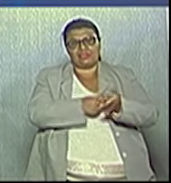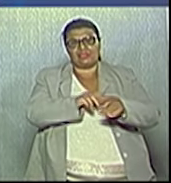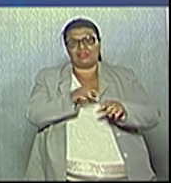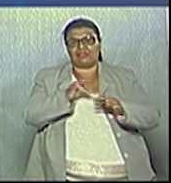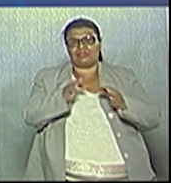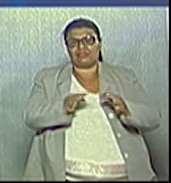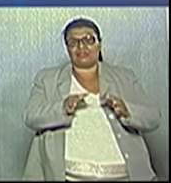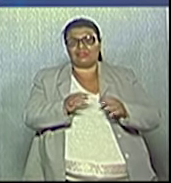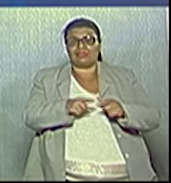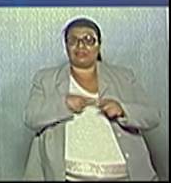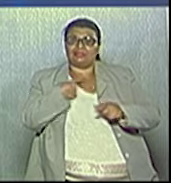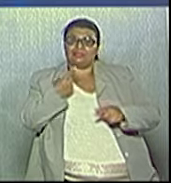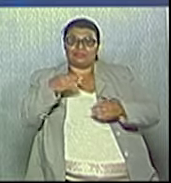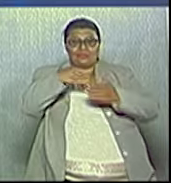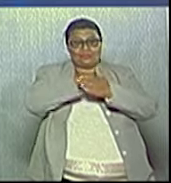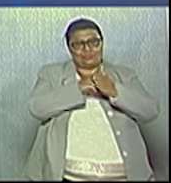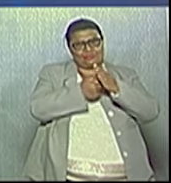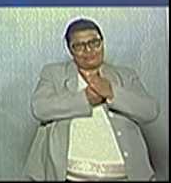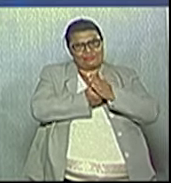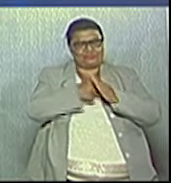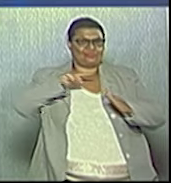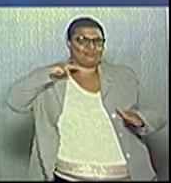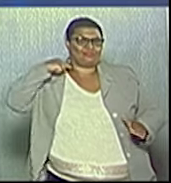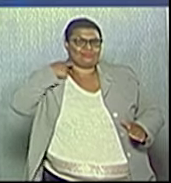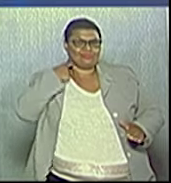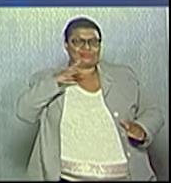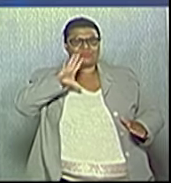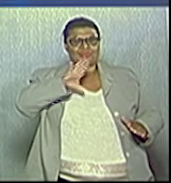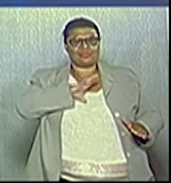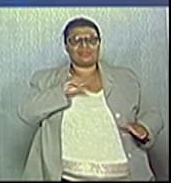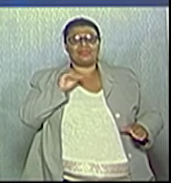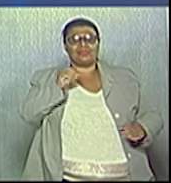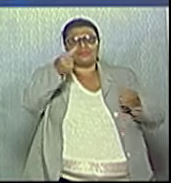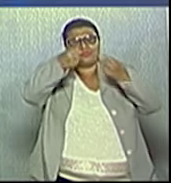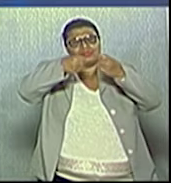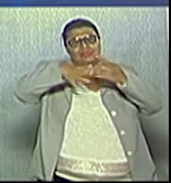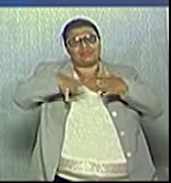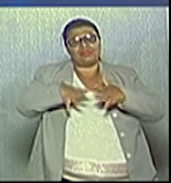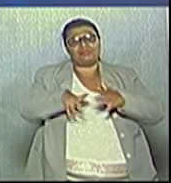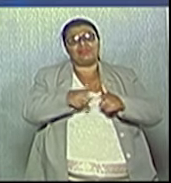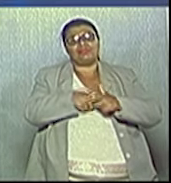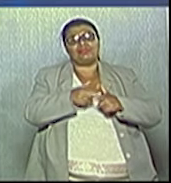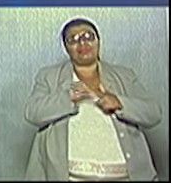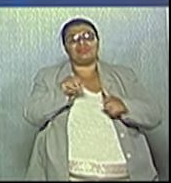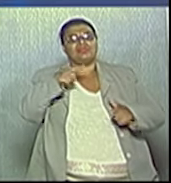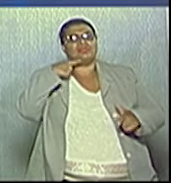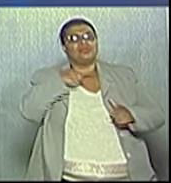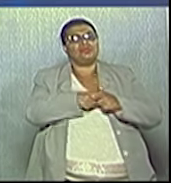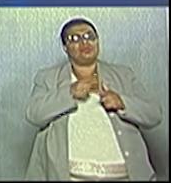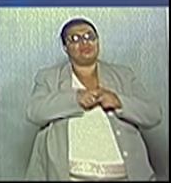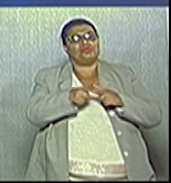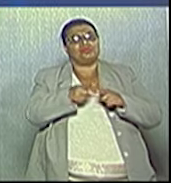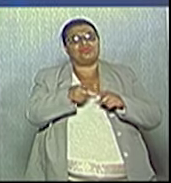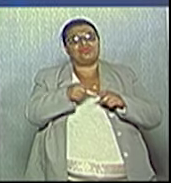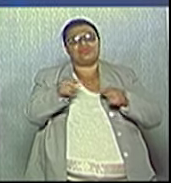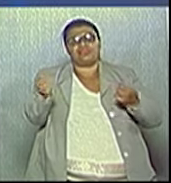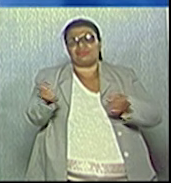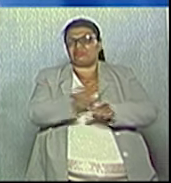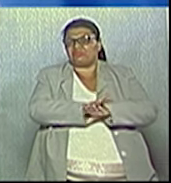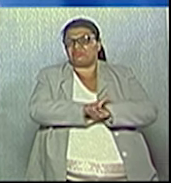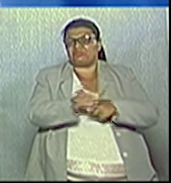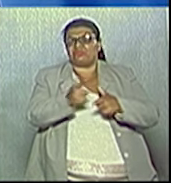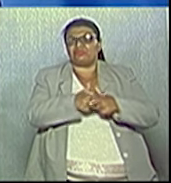da taxa de lixo que tanto prejudica a nossa população. Como o senhor explica essa omissão? Porque o senhor não evitou essa cobrança enquanto podia.